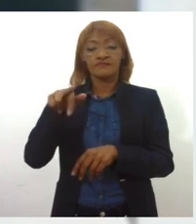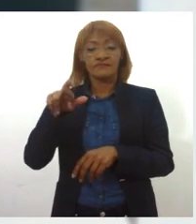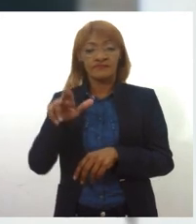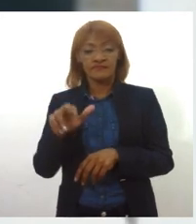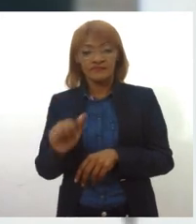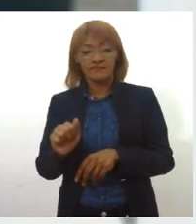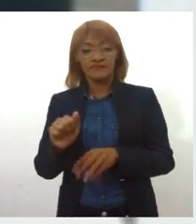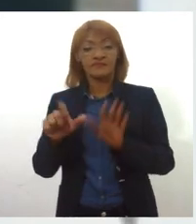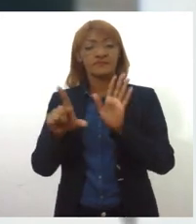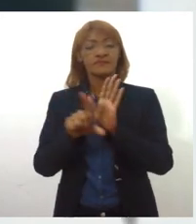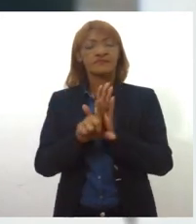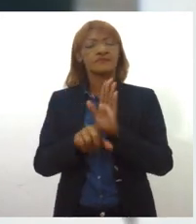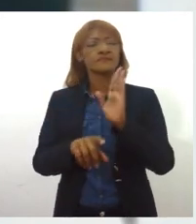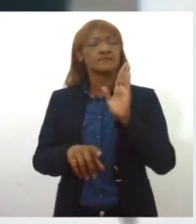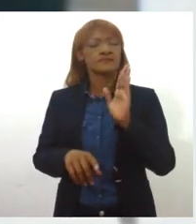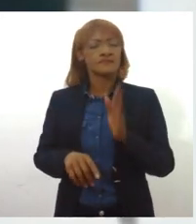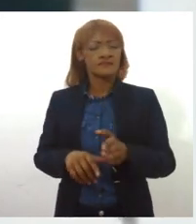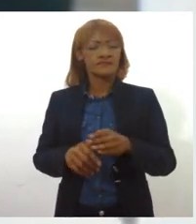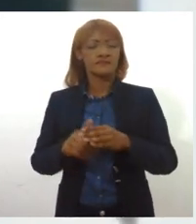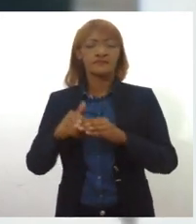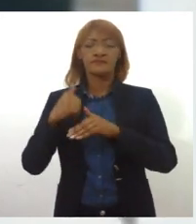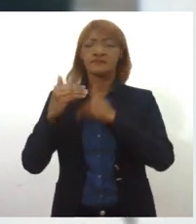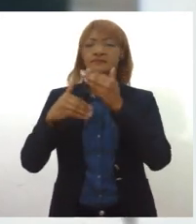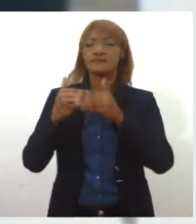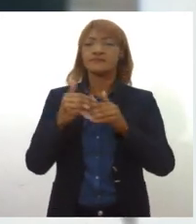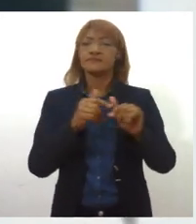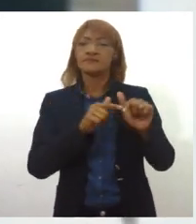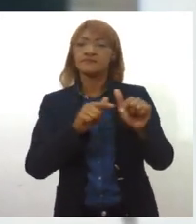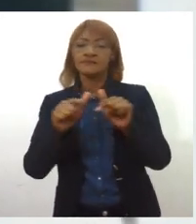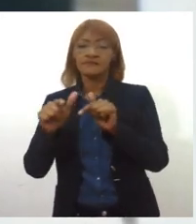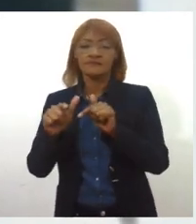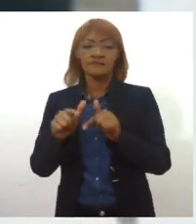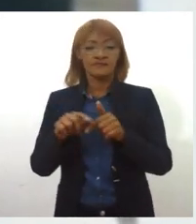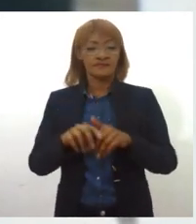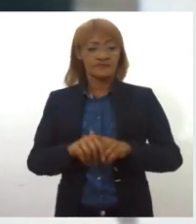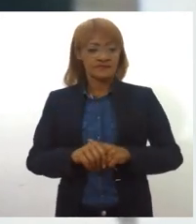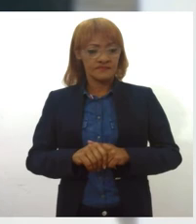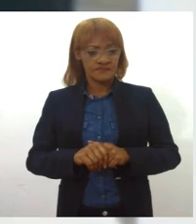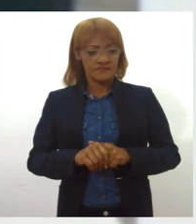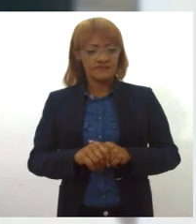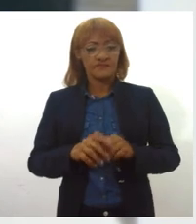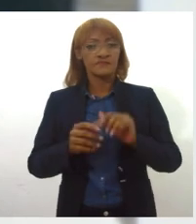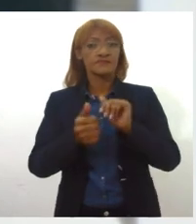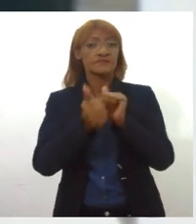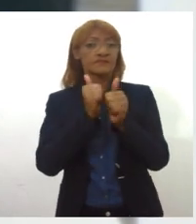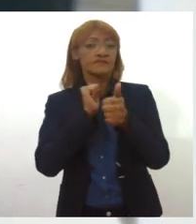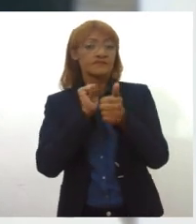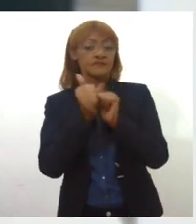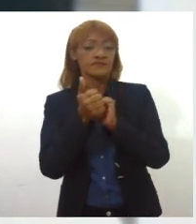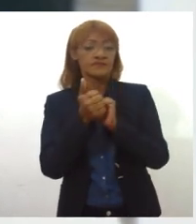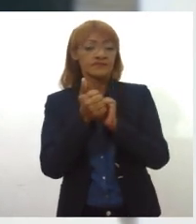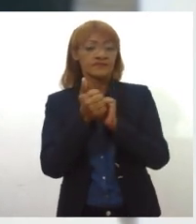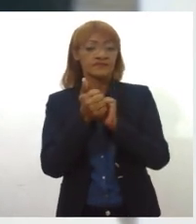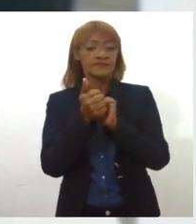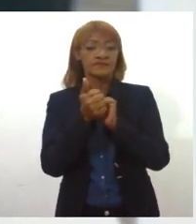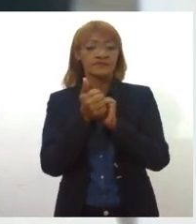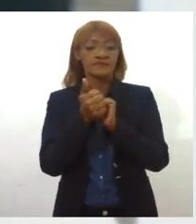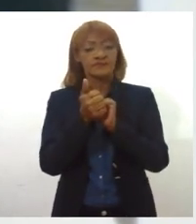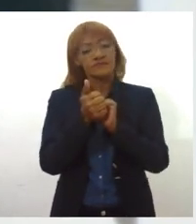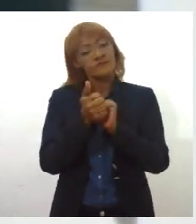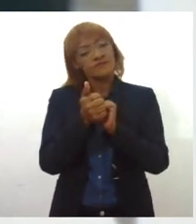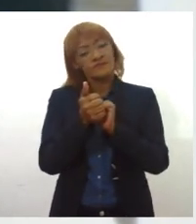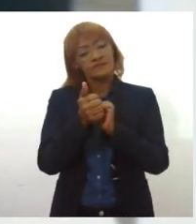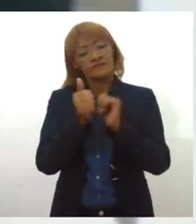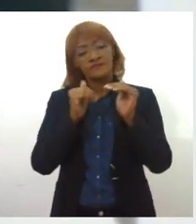então, a gente está aí desenvolvendo um trabalho em todas as áreas, além dessa parte do esporte de alto rendimento,